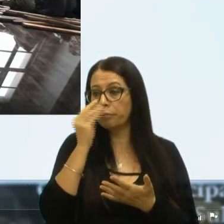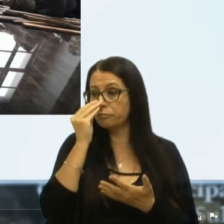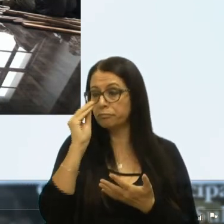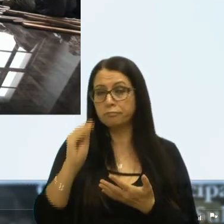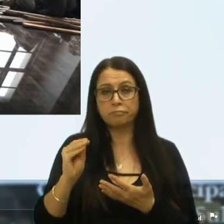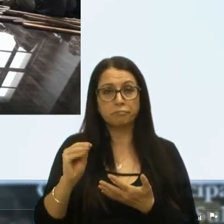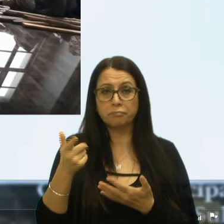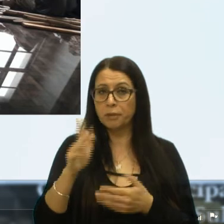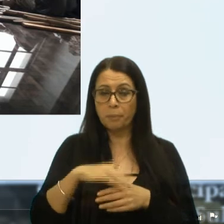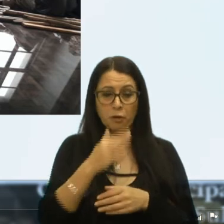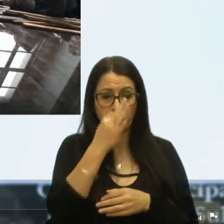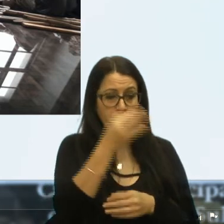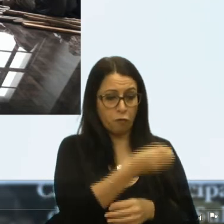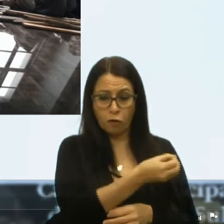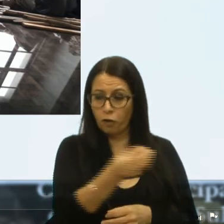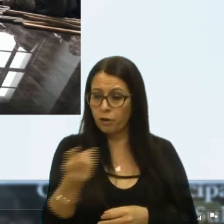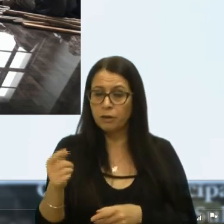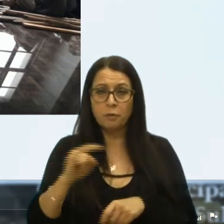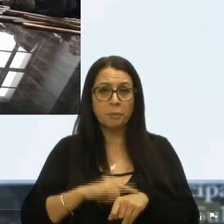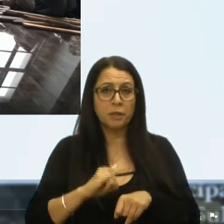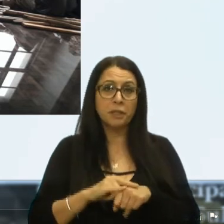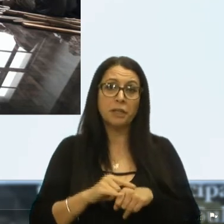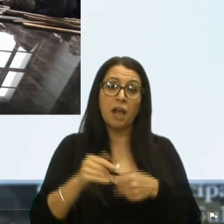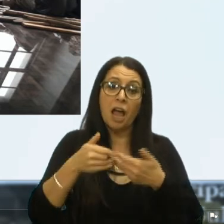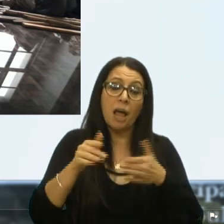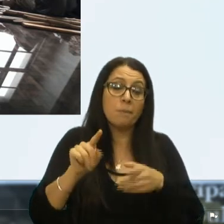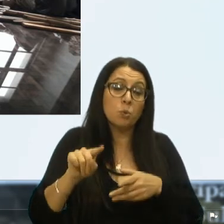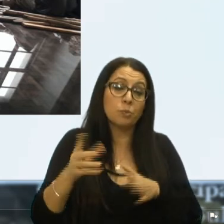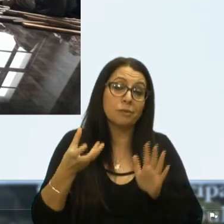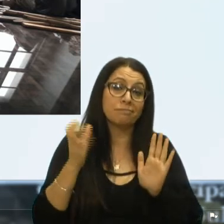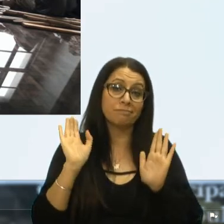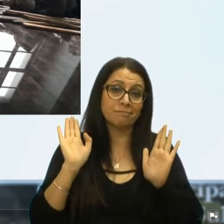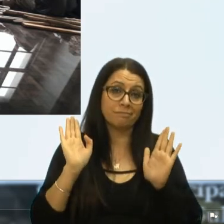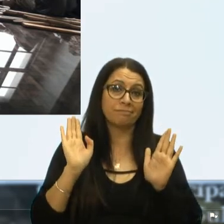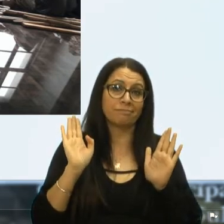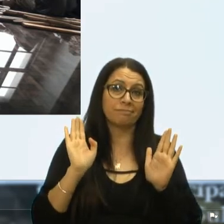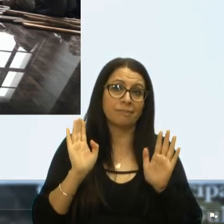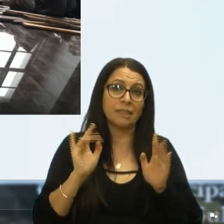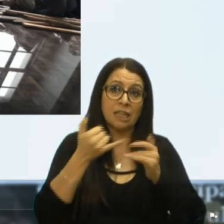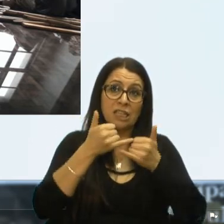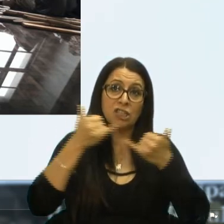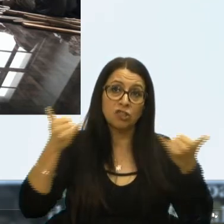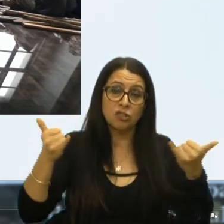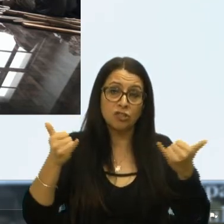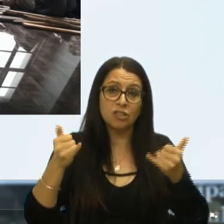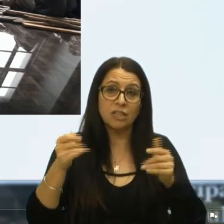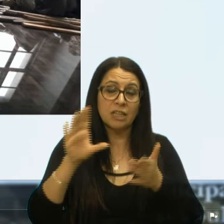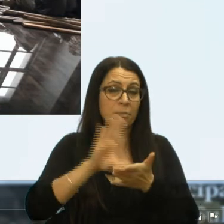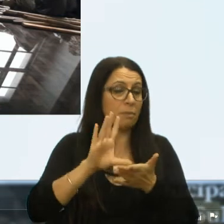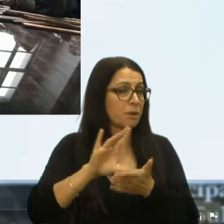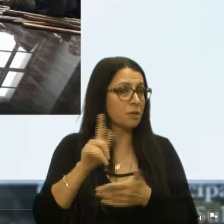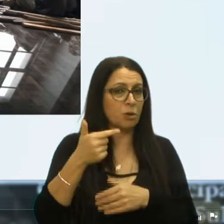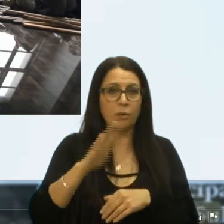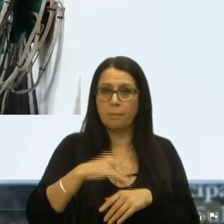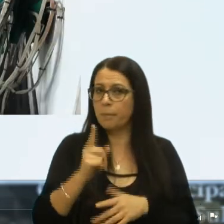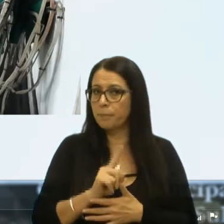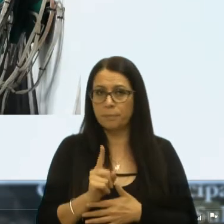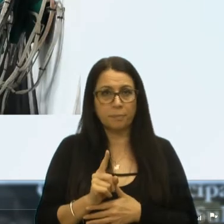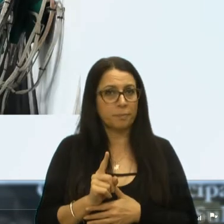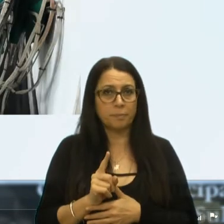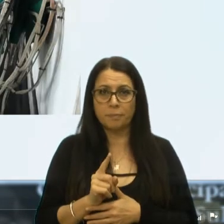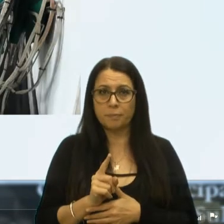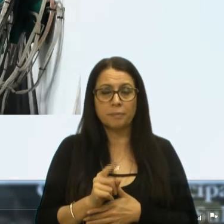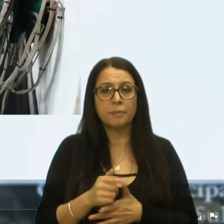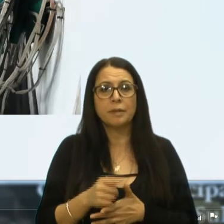não tem mais flor. Um banheiro que abre quando quer. Energia elétrica na praça não tem mais. Você vê